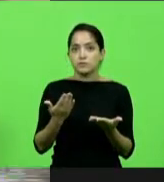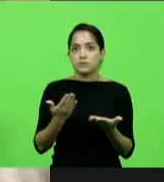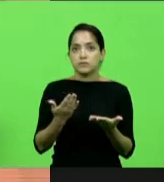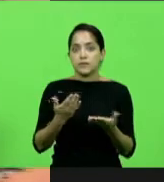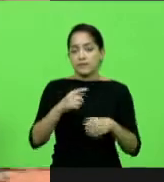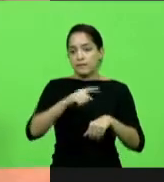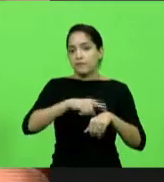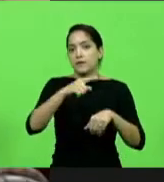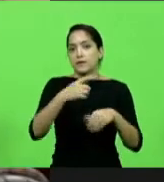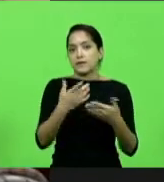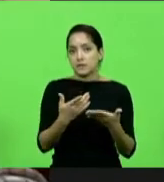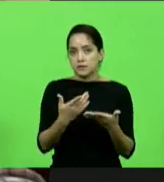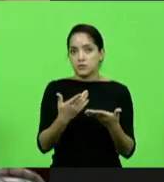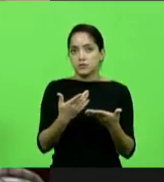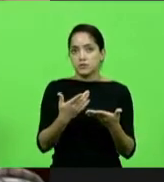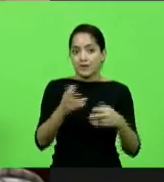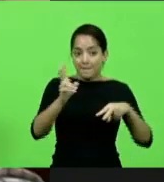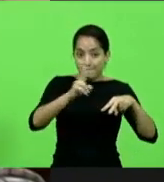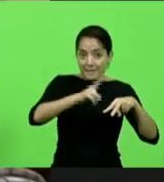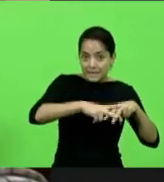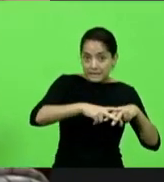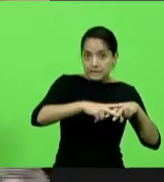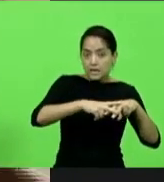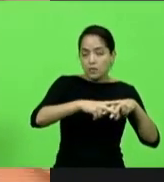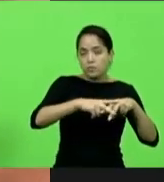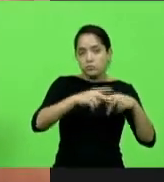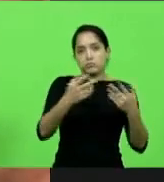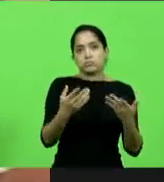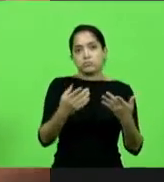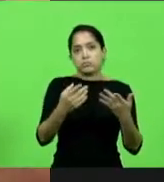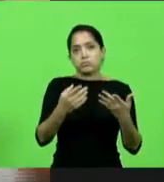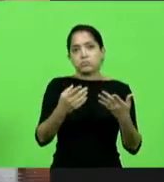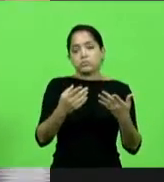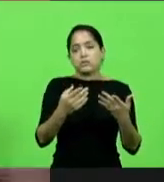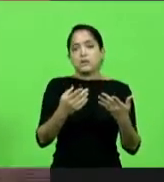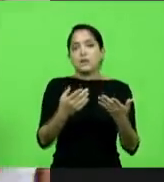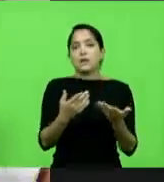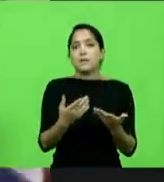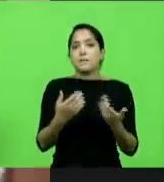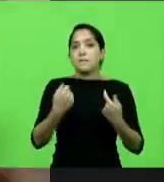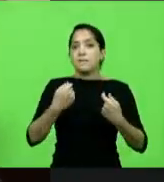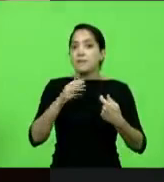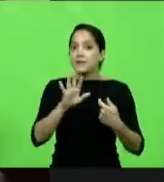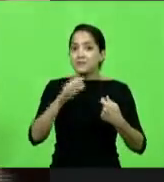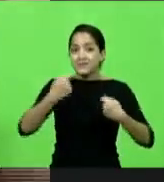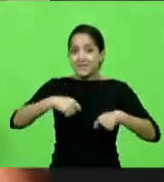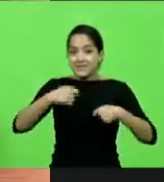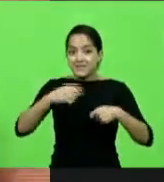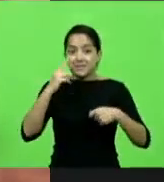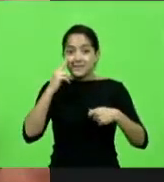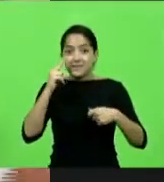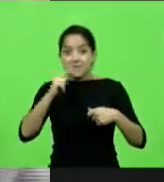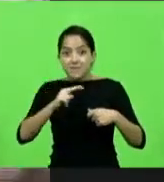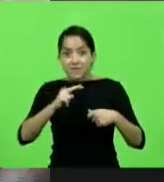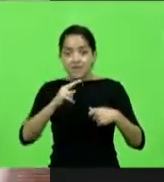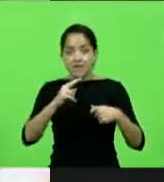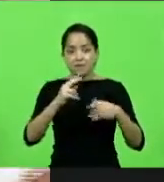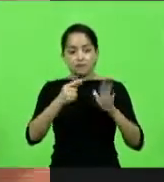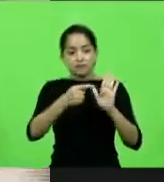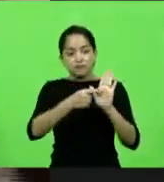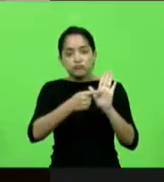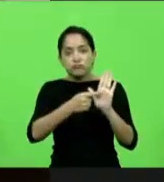e por isso a prisão é ilegal. Mas eu preciso ver isso escrito num voto. Eu preciso ver isso